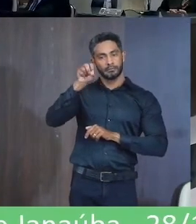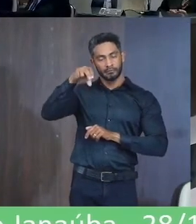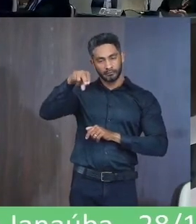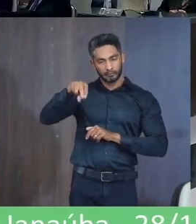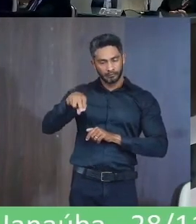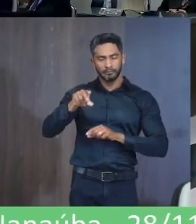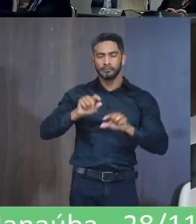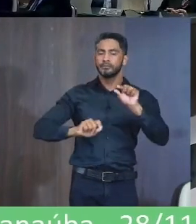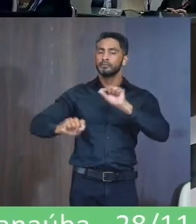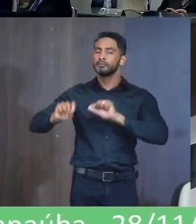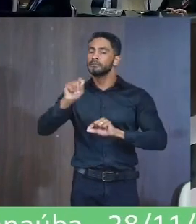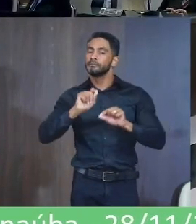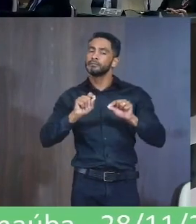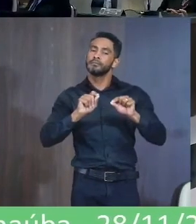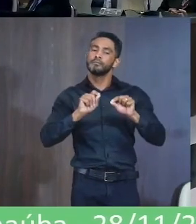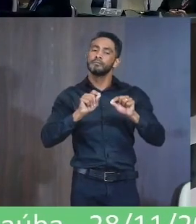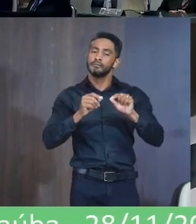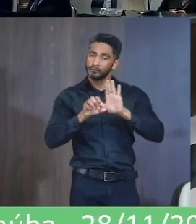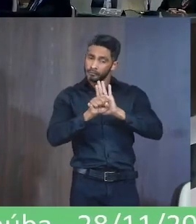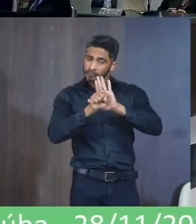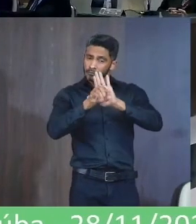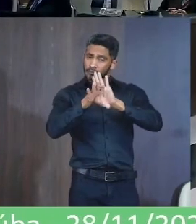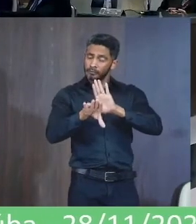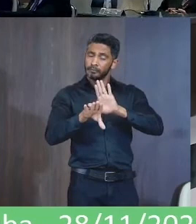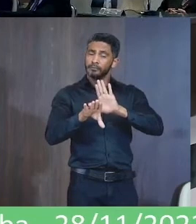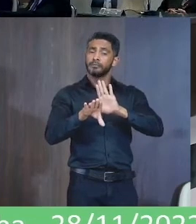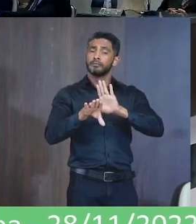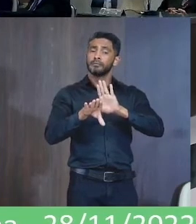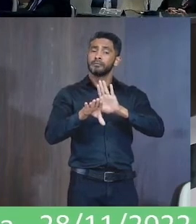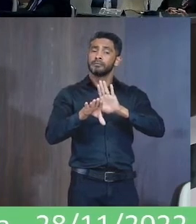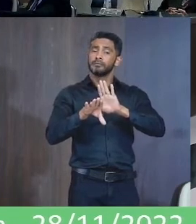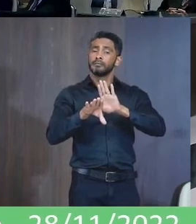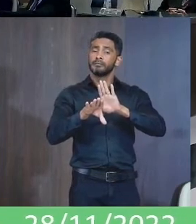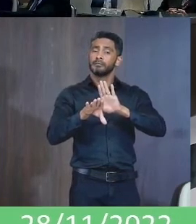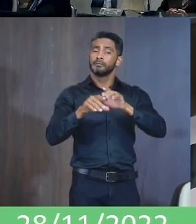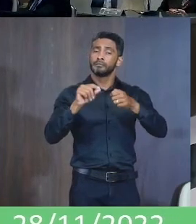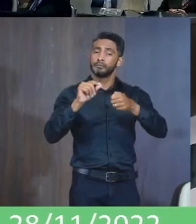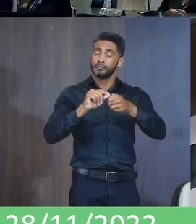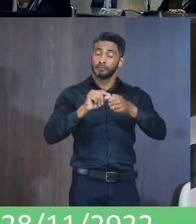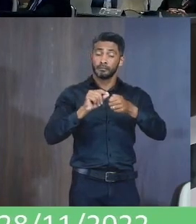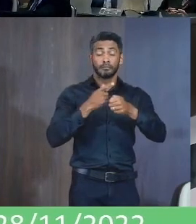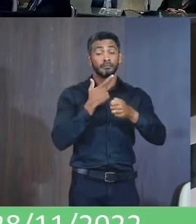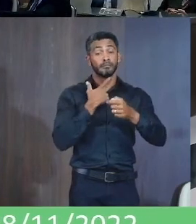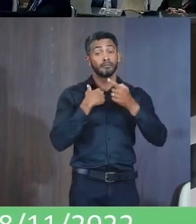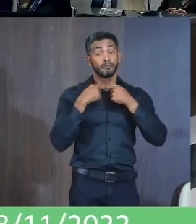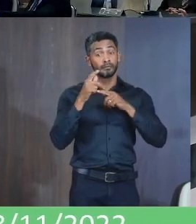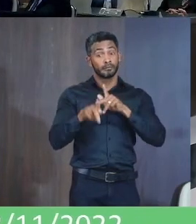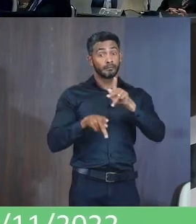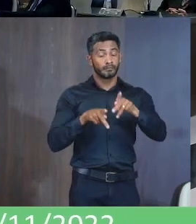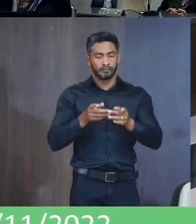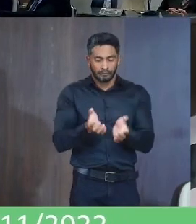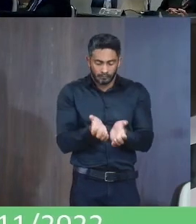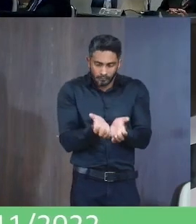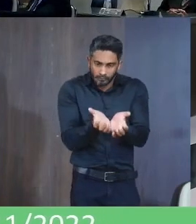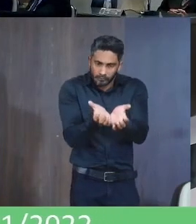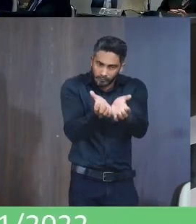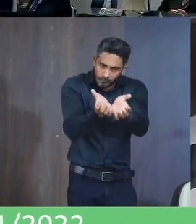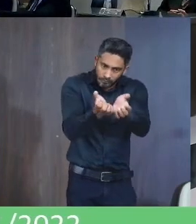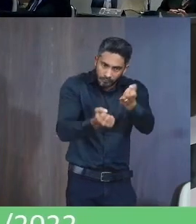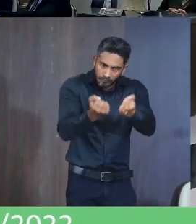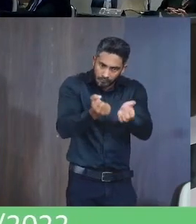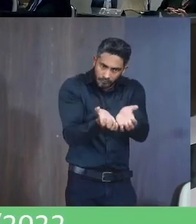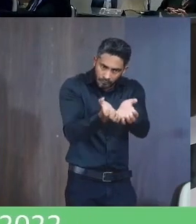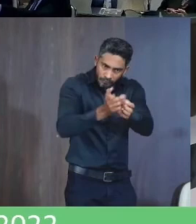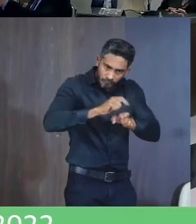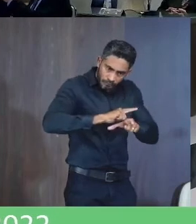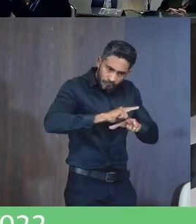Aparecido Rocha Apresente Indicação De necessidade Da seguinte Medida De interesse Público Patrulhamento E cascalhamento Da estrada Que